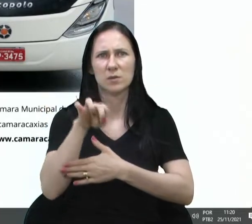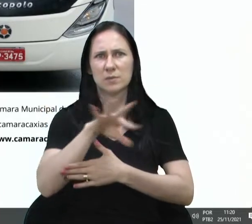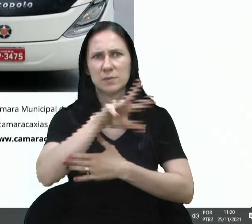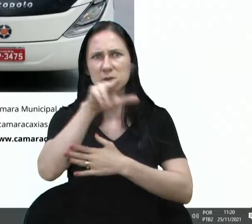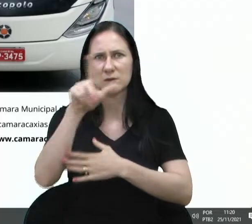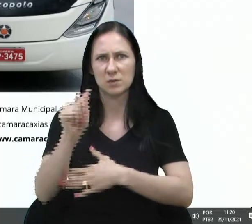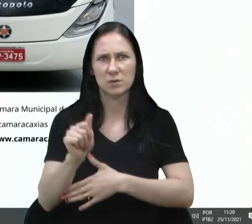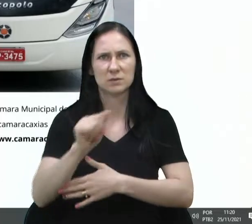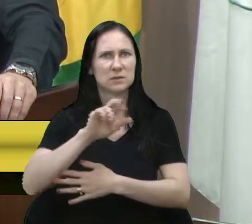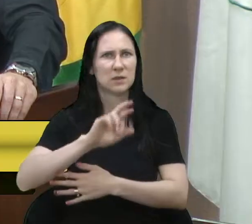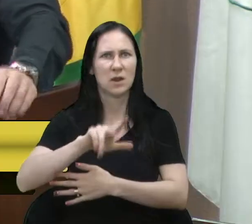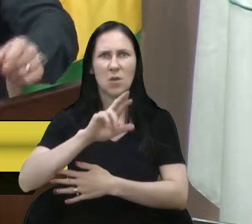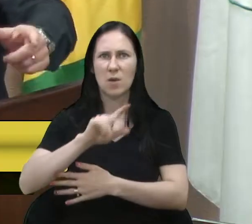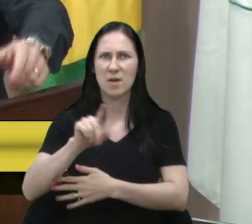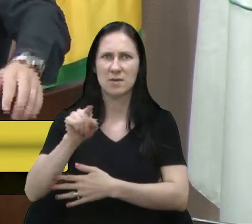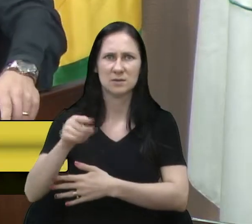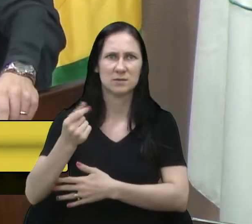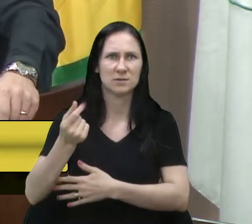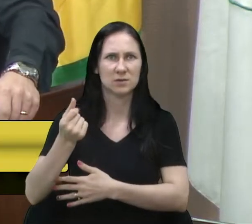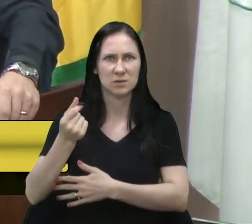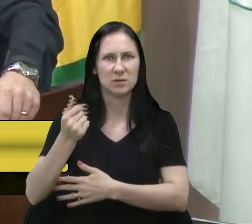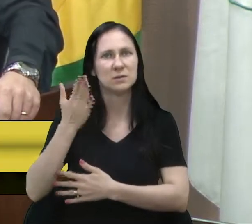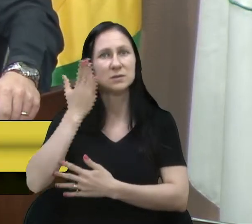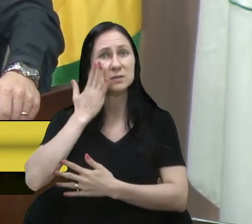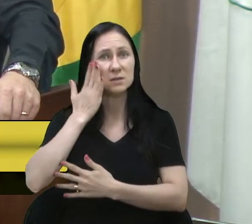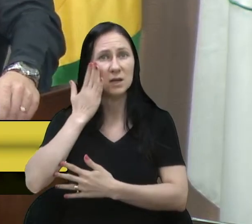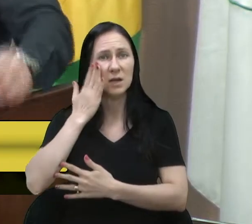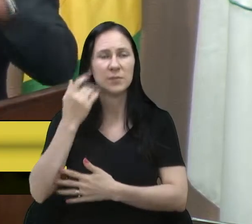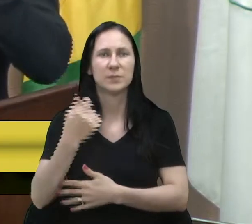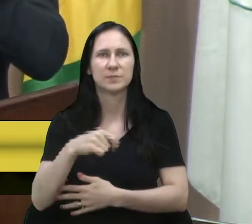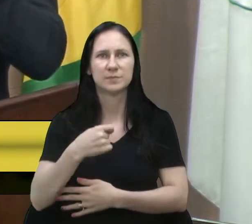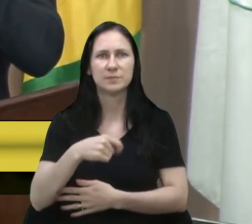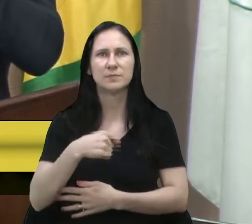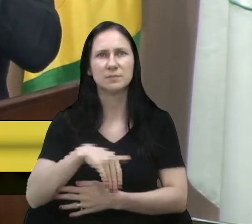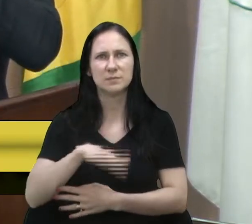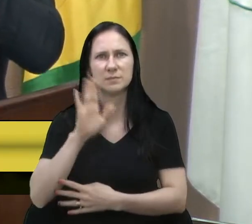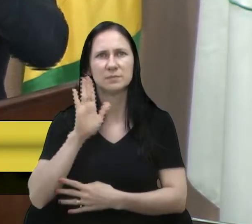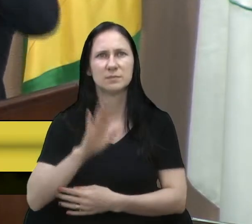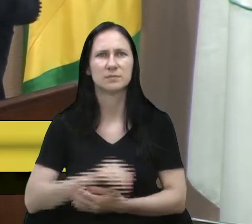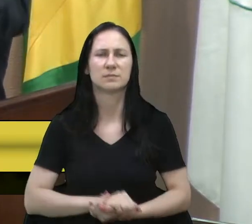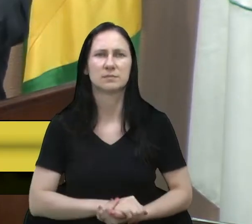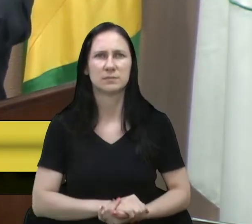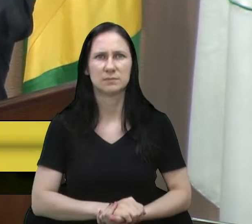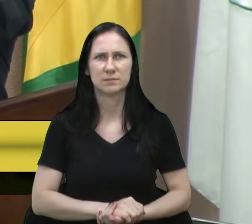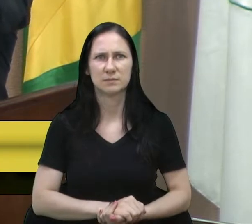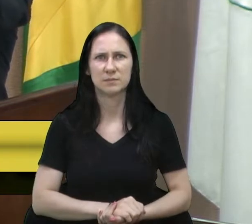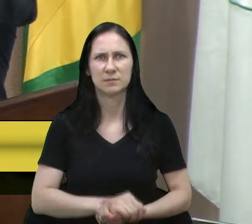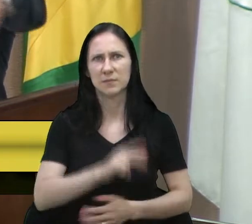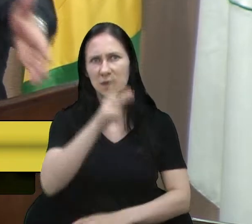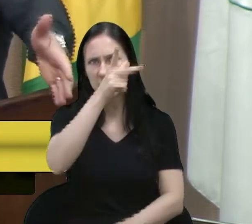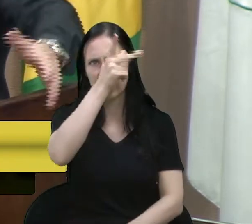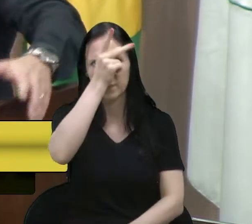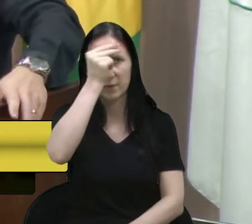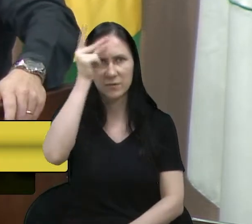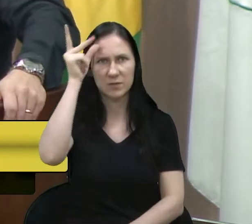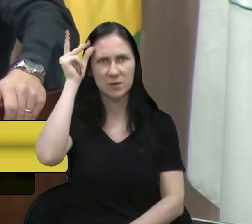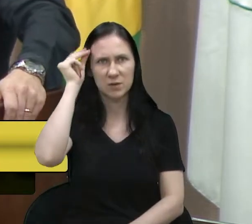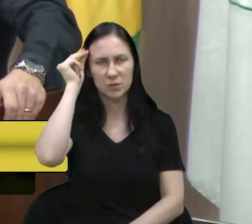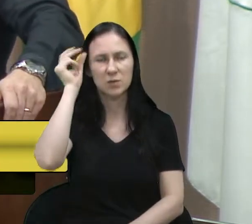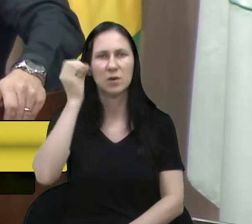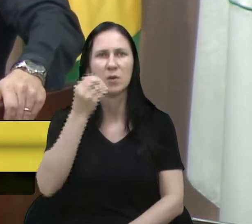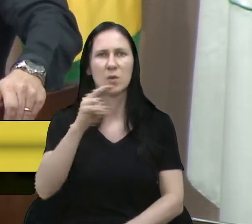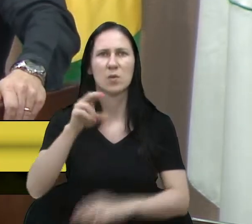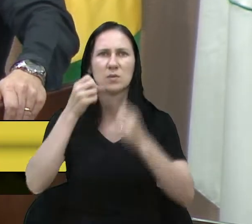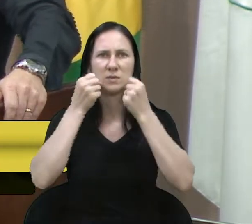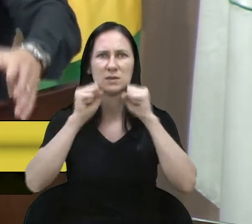que não é esse valor, a gente sabe que vai ter que ser aportado um pouco mais, que a Prefeitura, a Secretaria de Trânsito